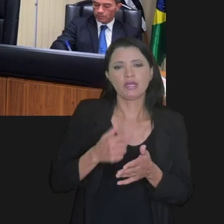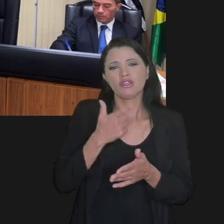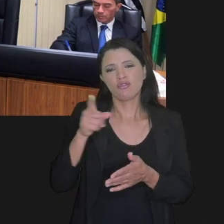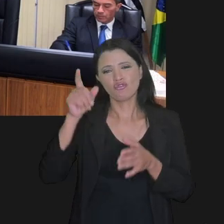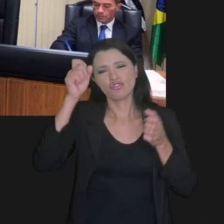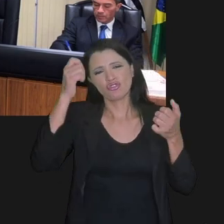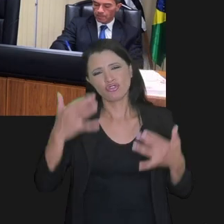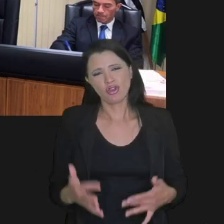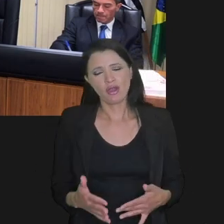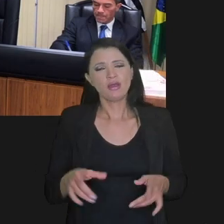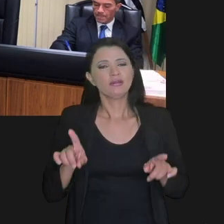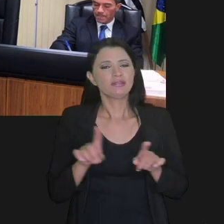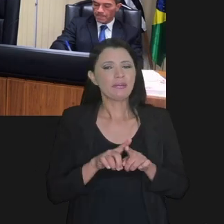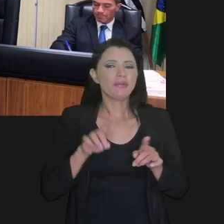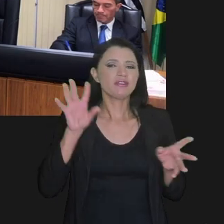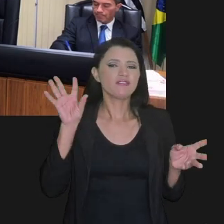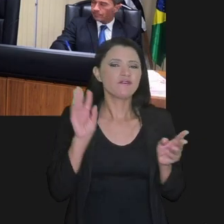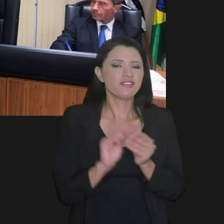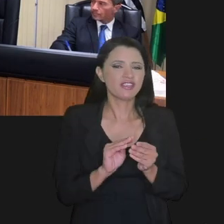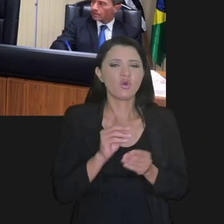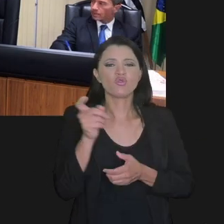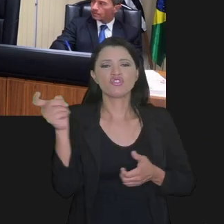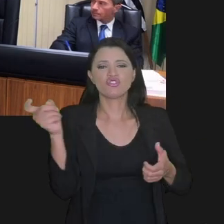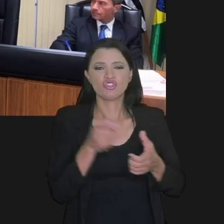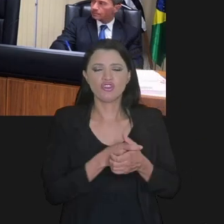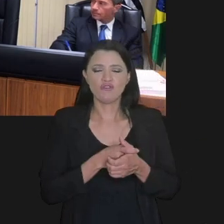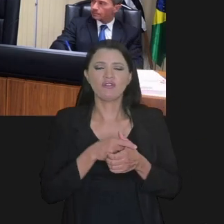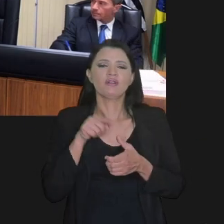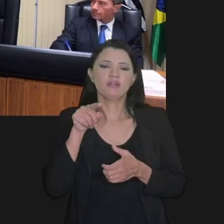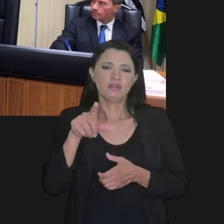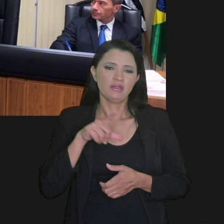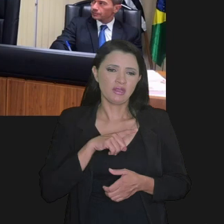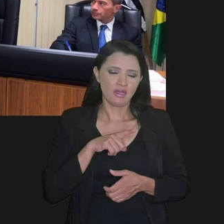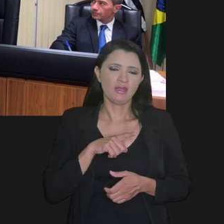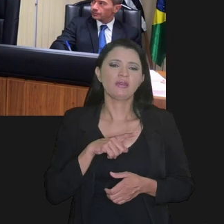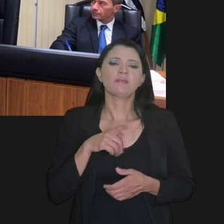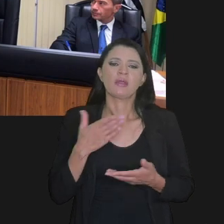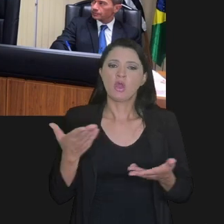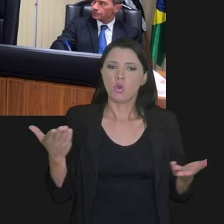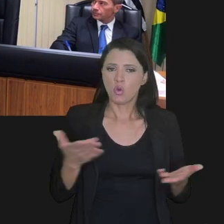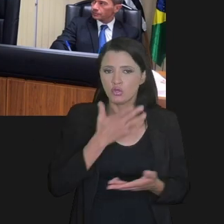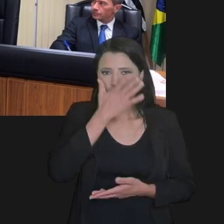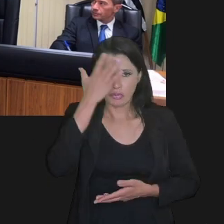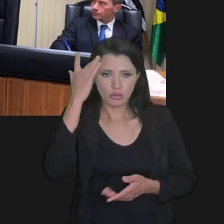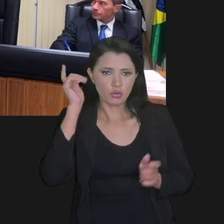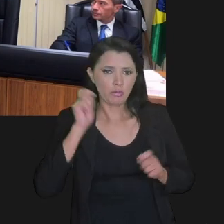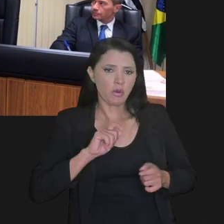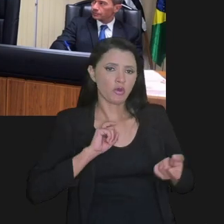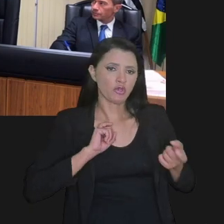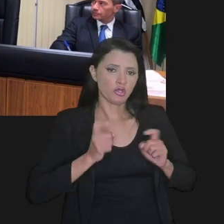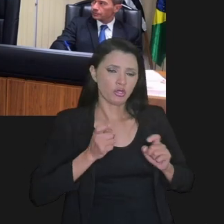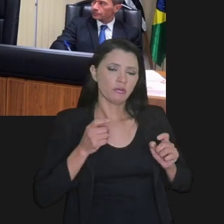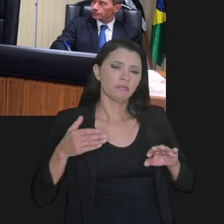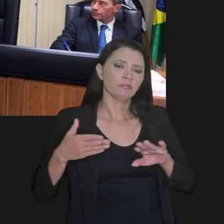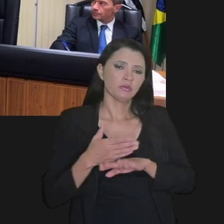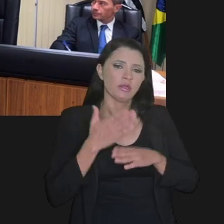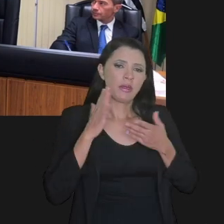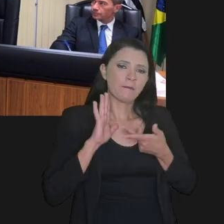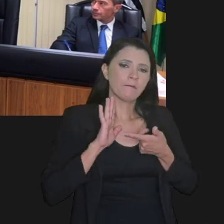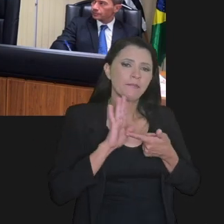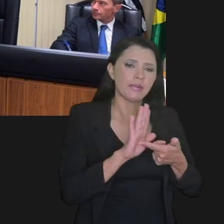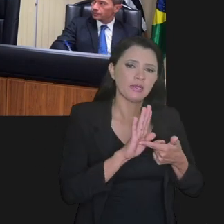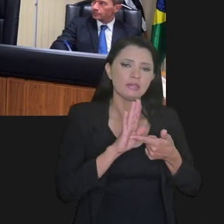que são aqueles que eu já destaquei, mas também para a revisão da dívida inscrita, são os PRDIs, então o contribuinte hoje pode